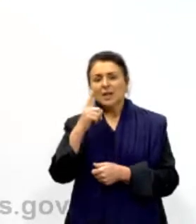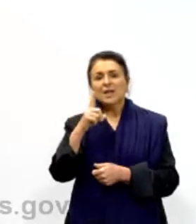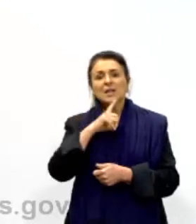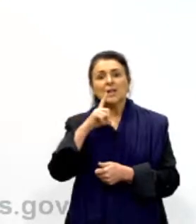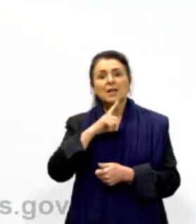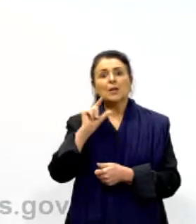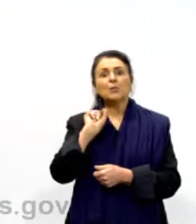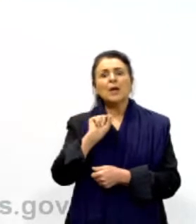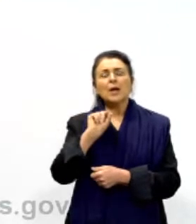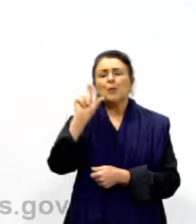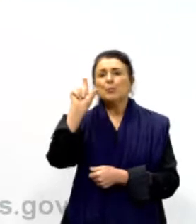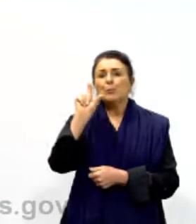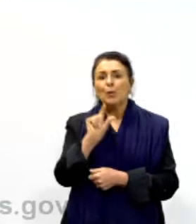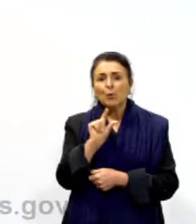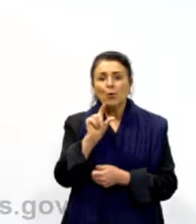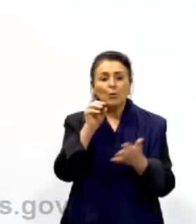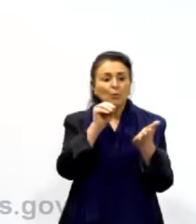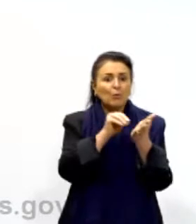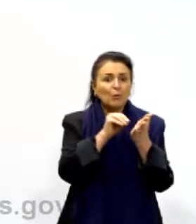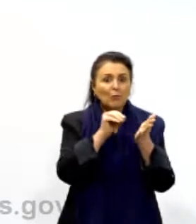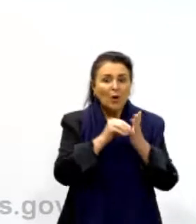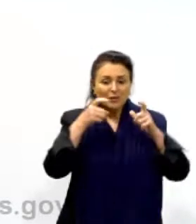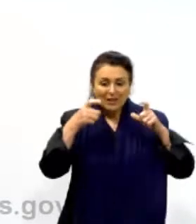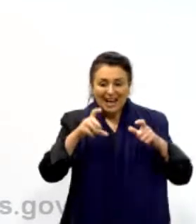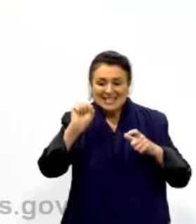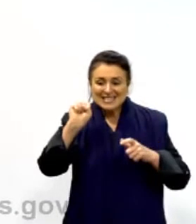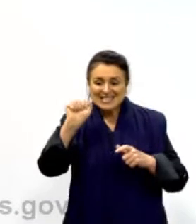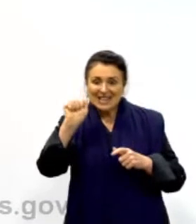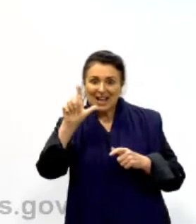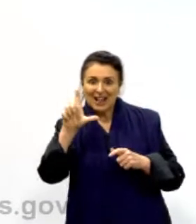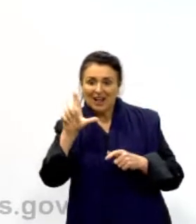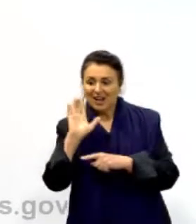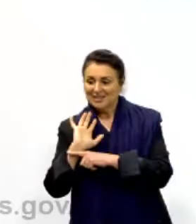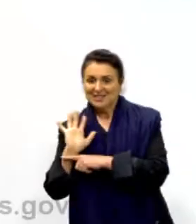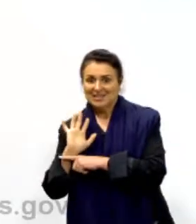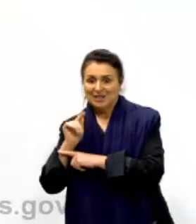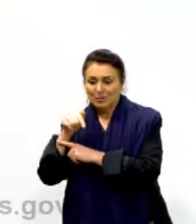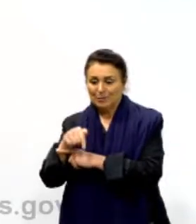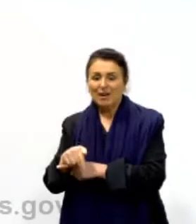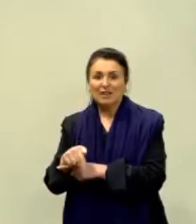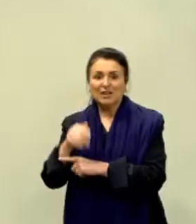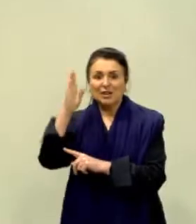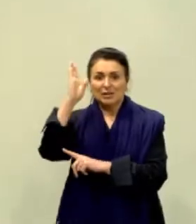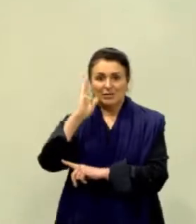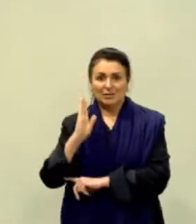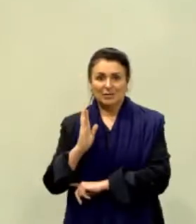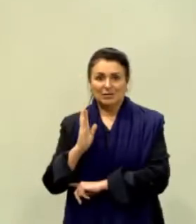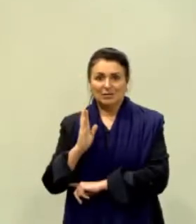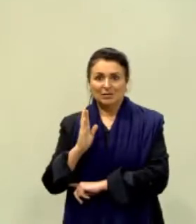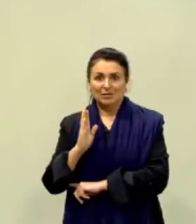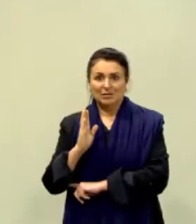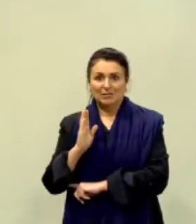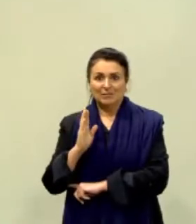pouquíssimas salas de cinema. O Brasil, o Brasil